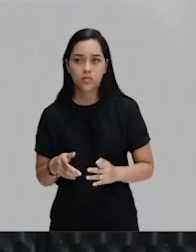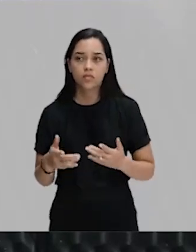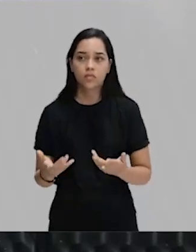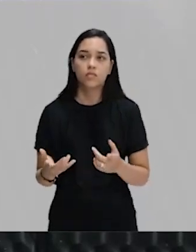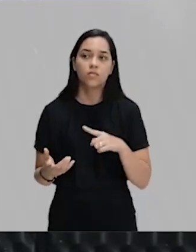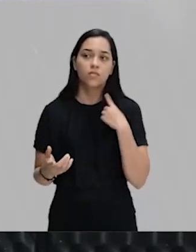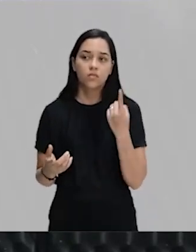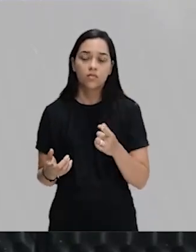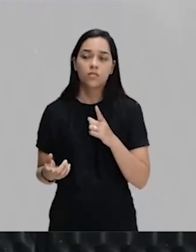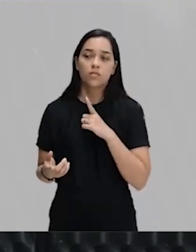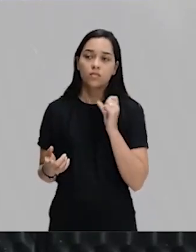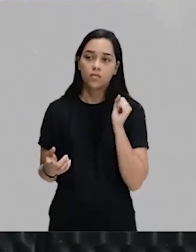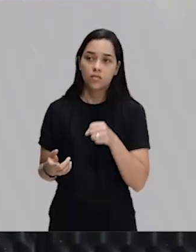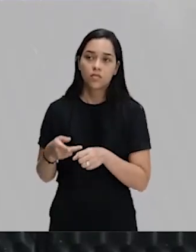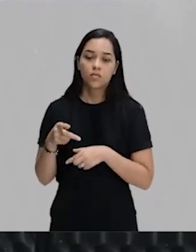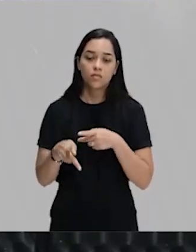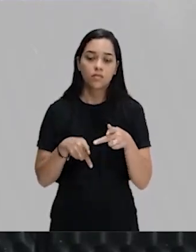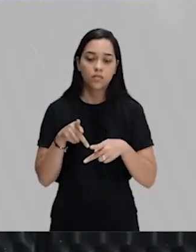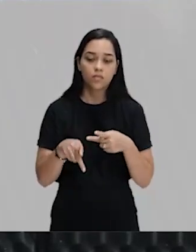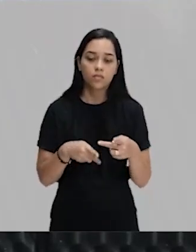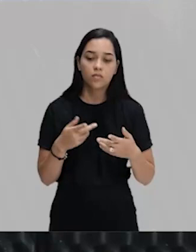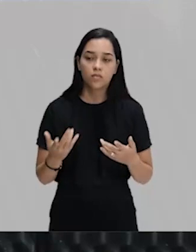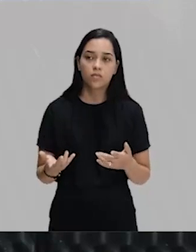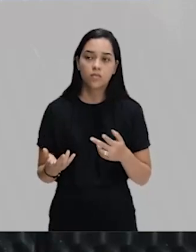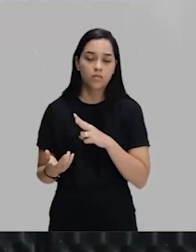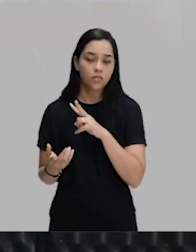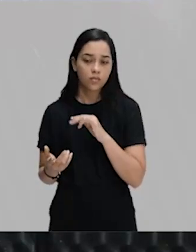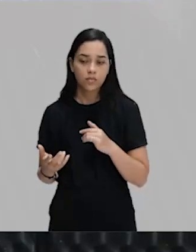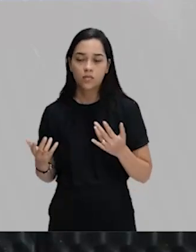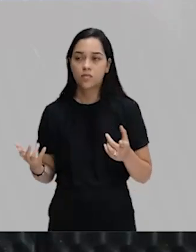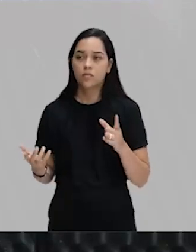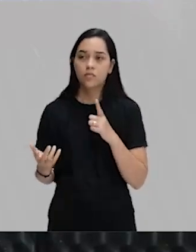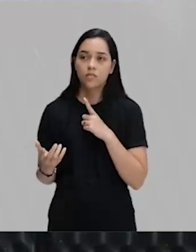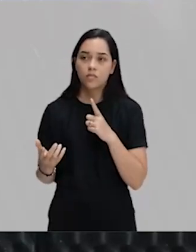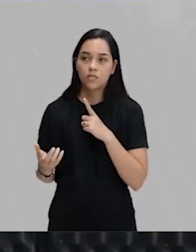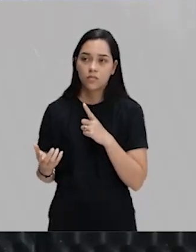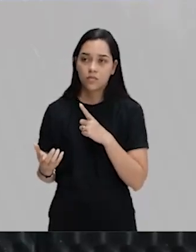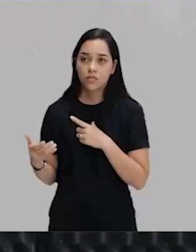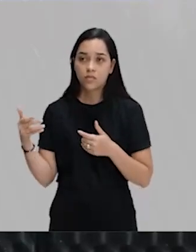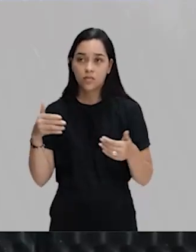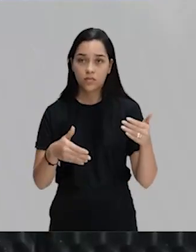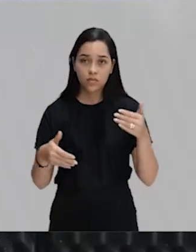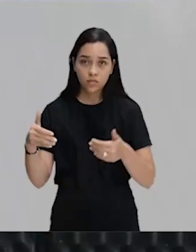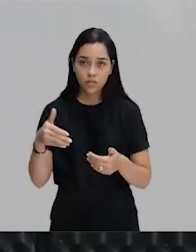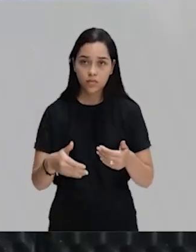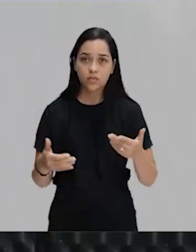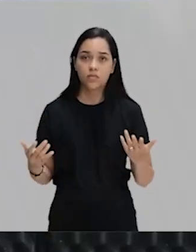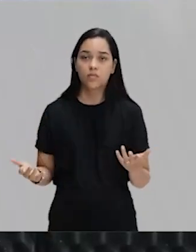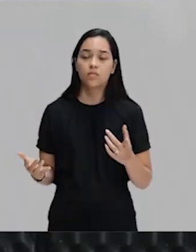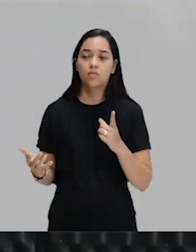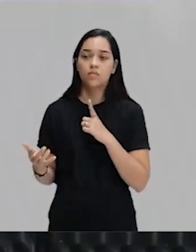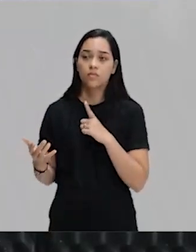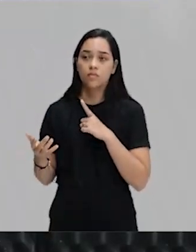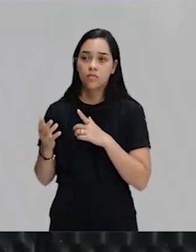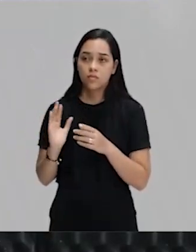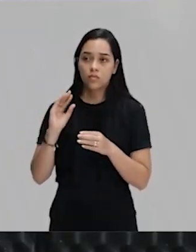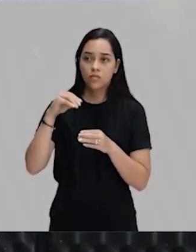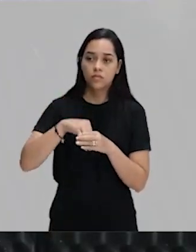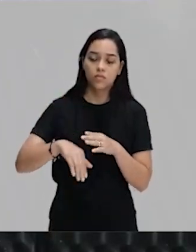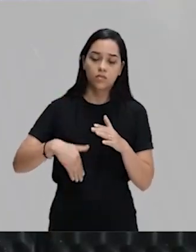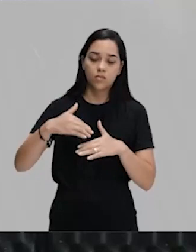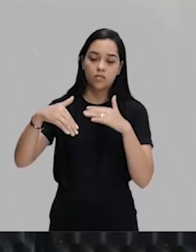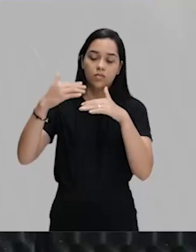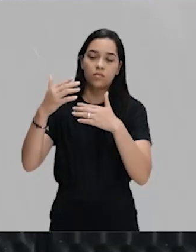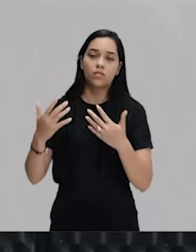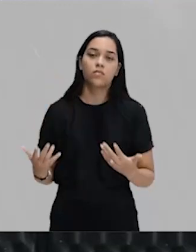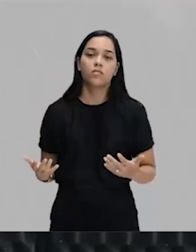nós temos um povo que não vai ter uma participação dentro desse processo